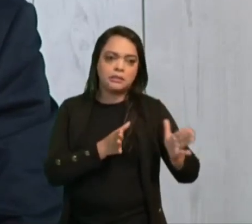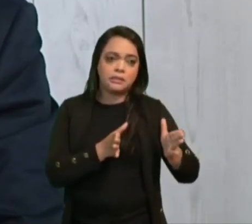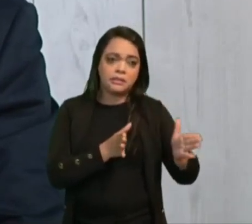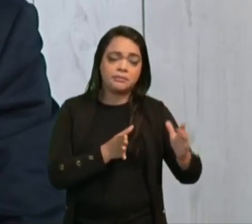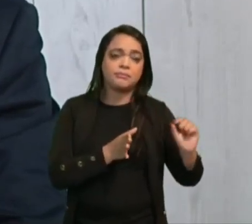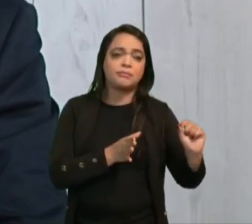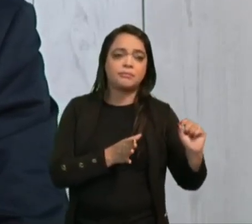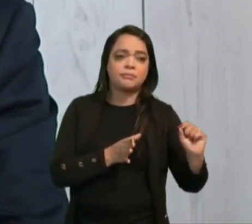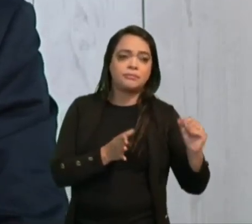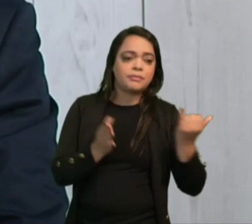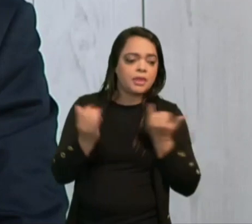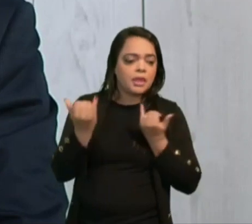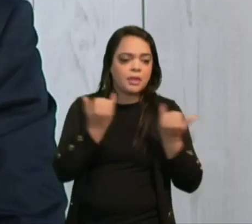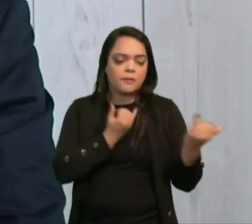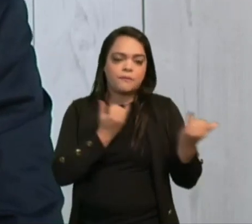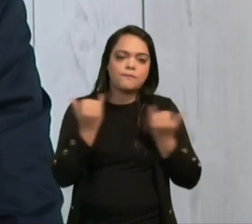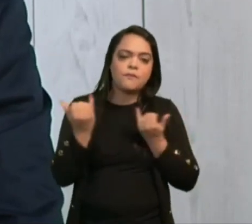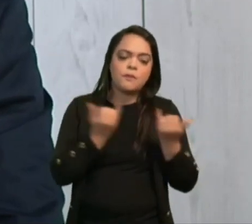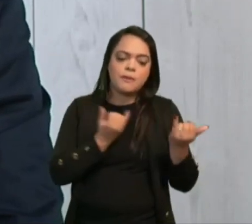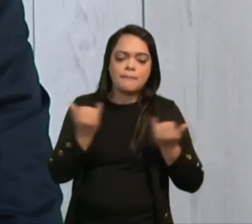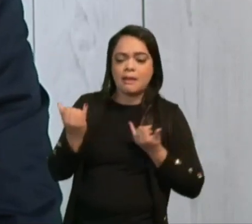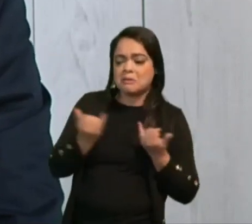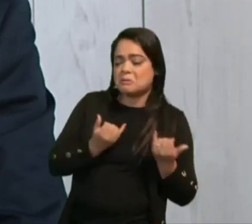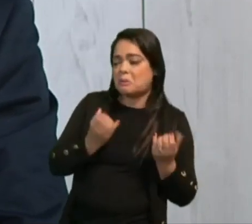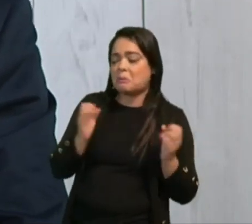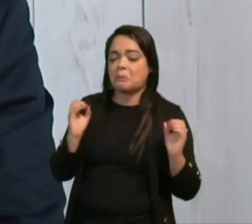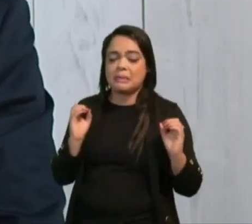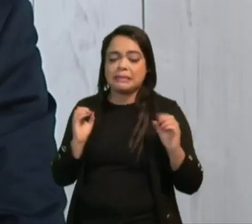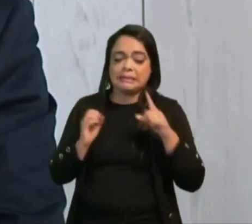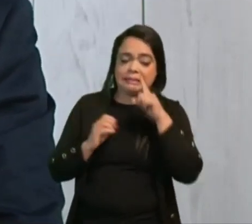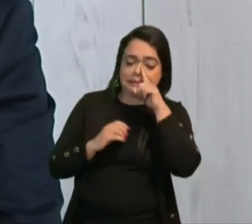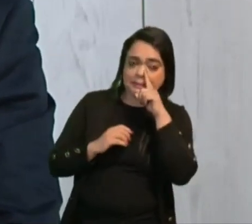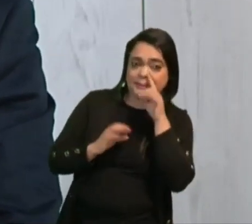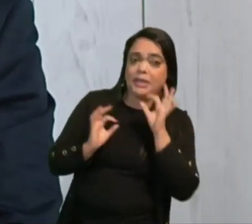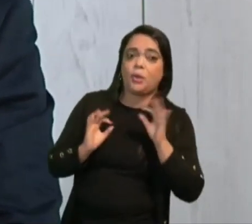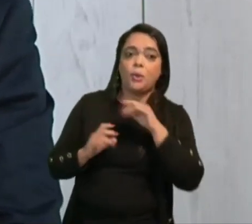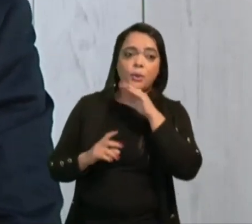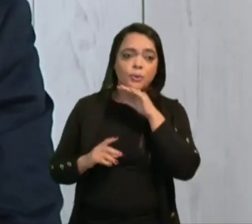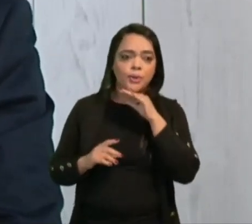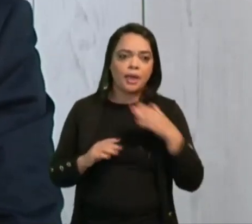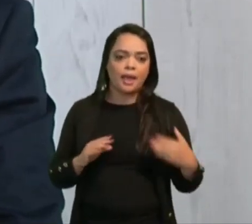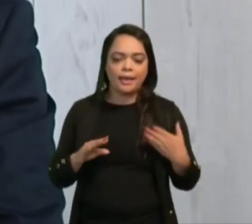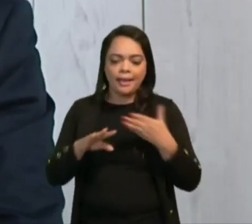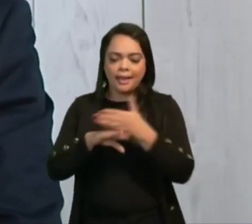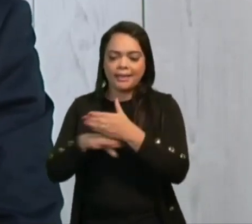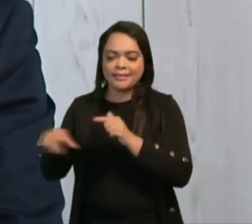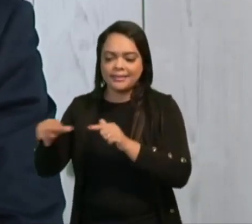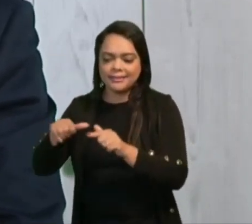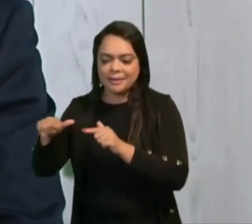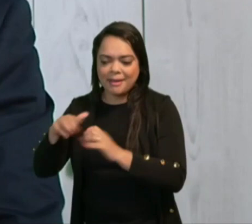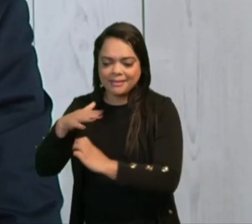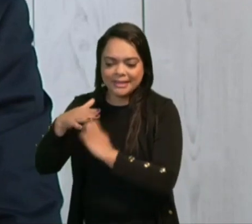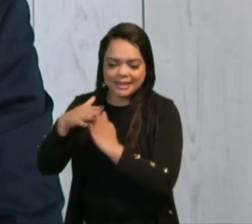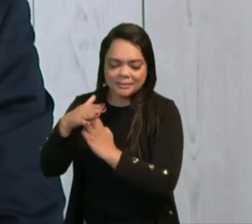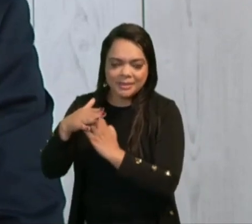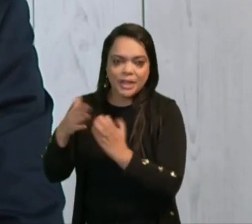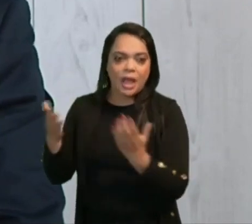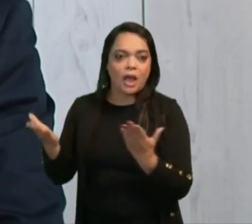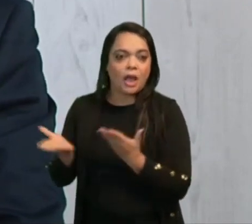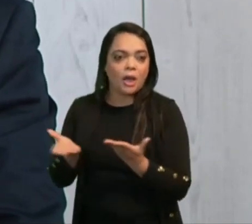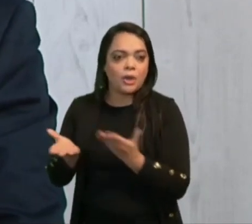informações inúteis ou até perigosas. E quando entra numa empresa, passa a ter acesso a